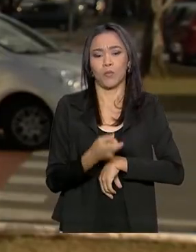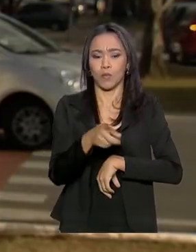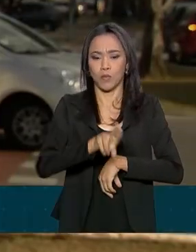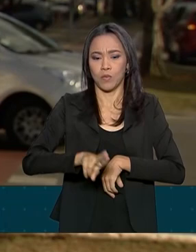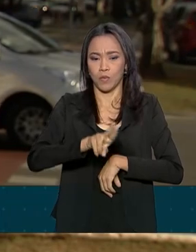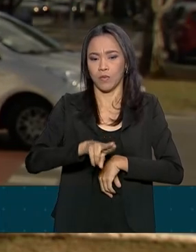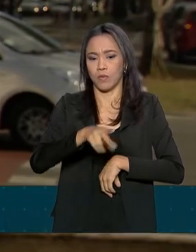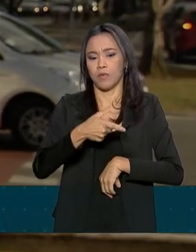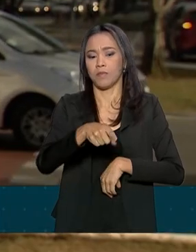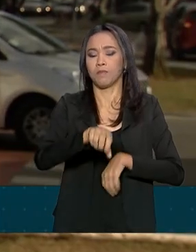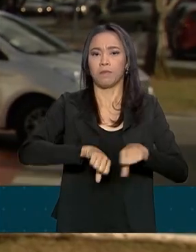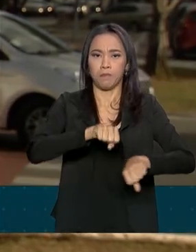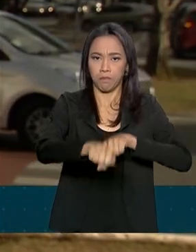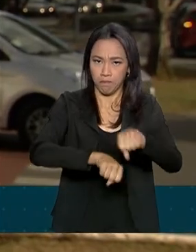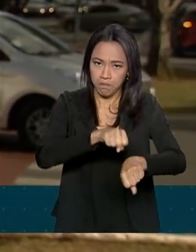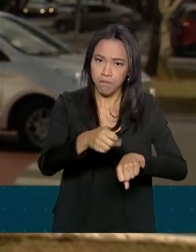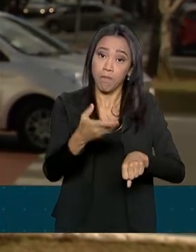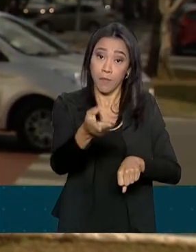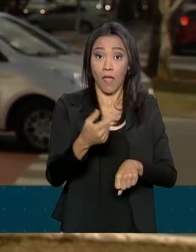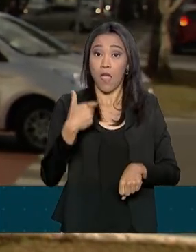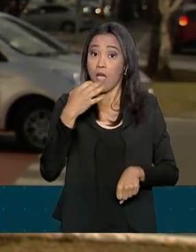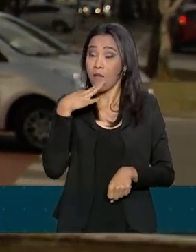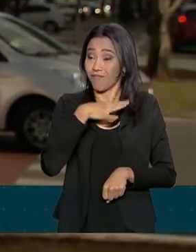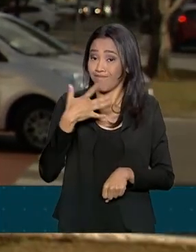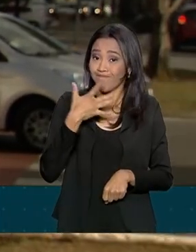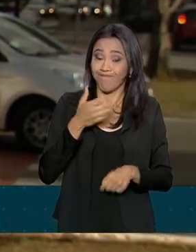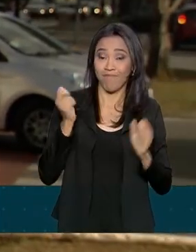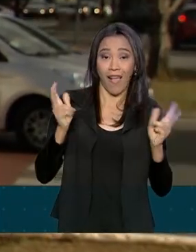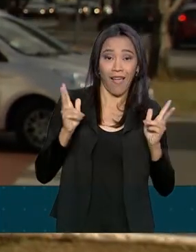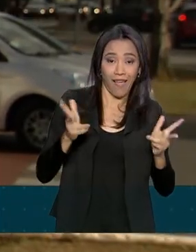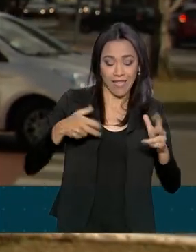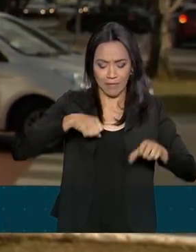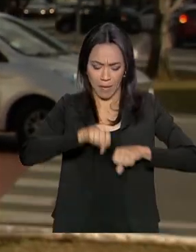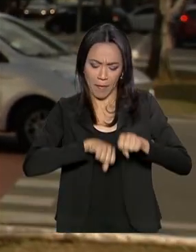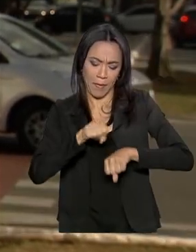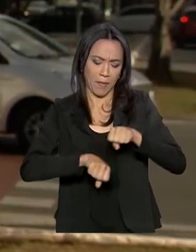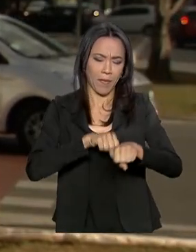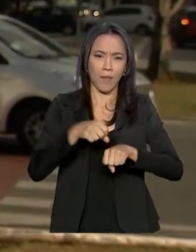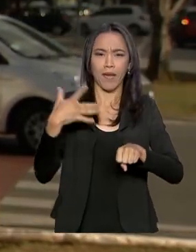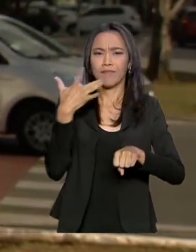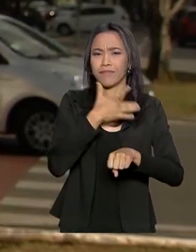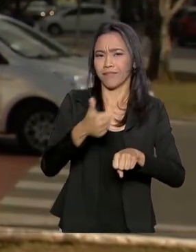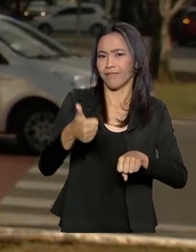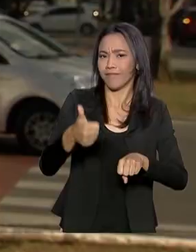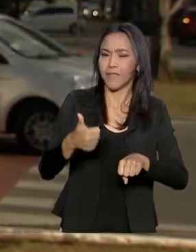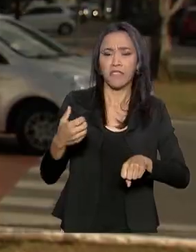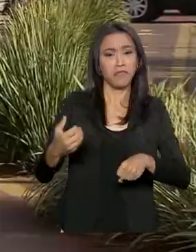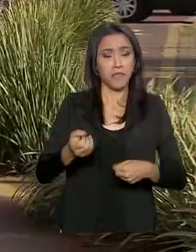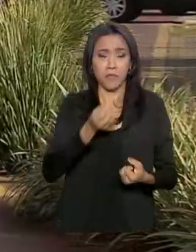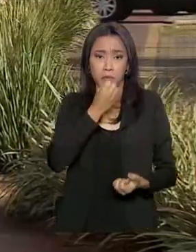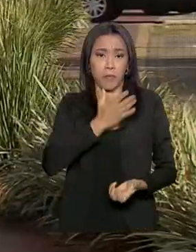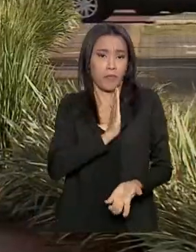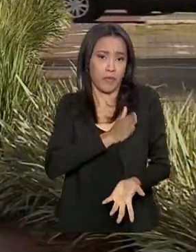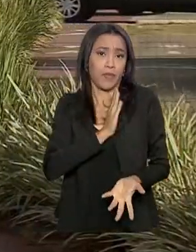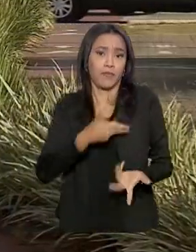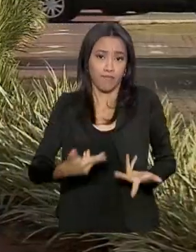esse prazer, que é um lazer, mas é prazeroso você poder pedalar. E faz muito bem para o coração.